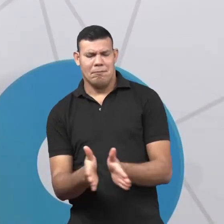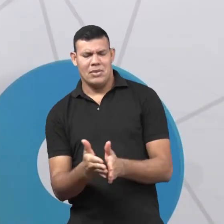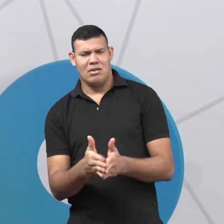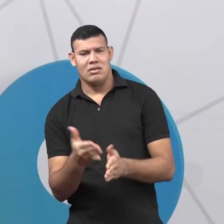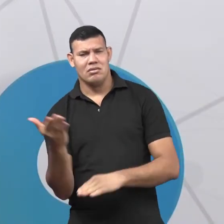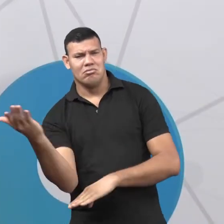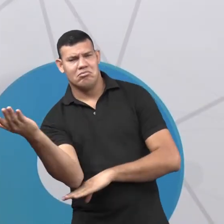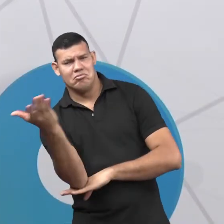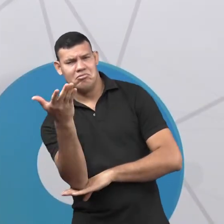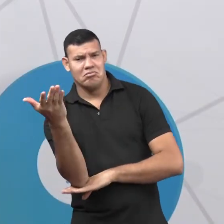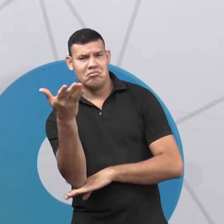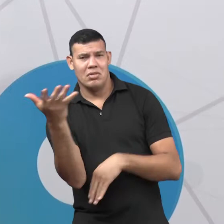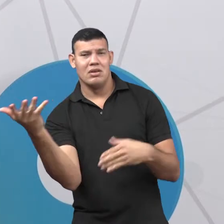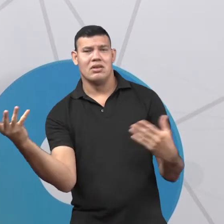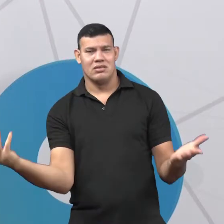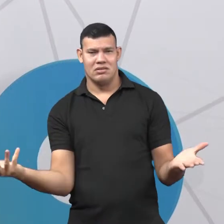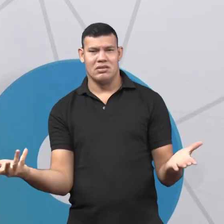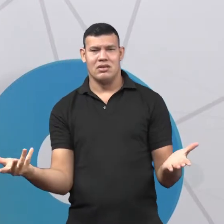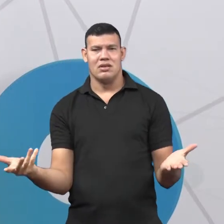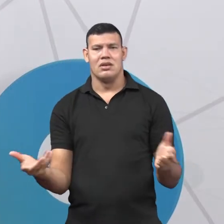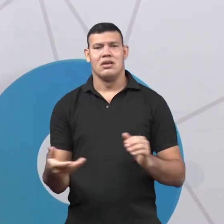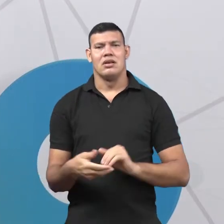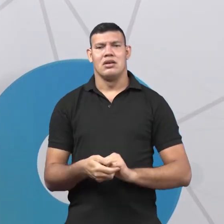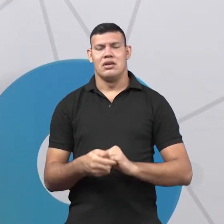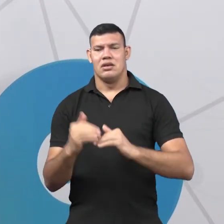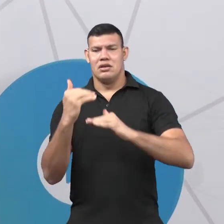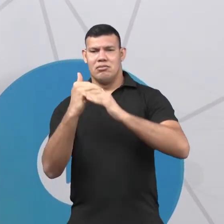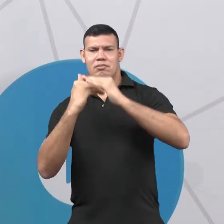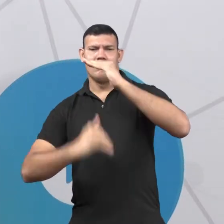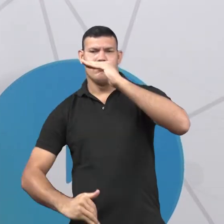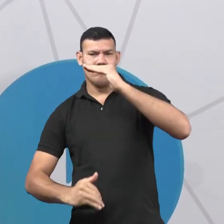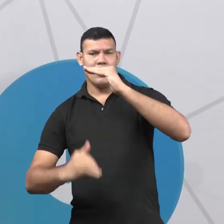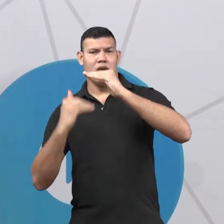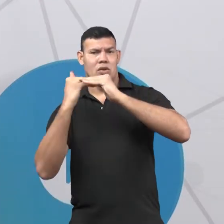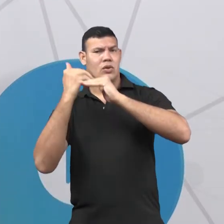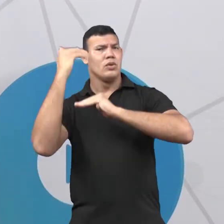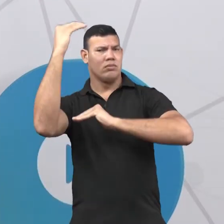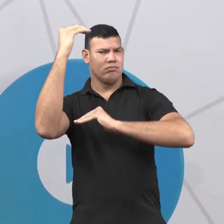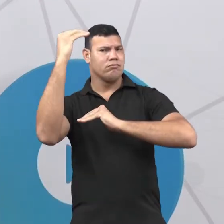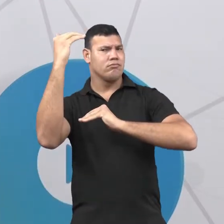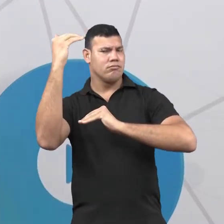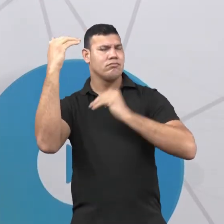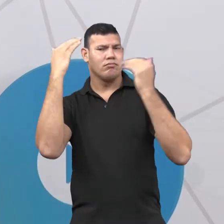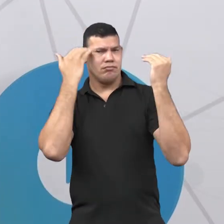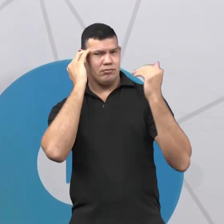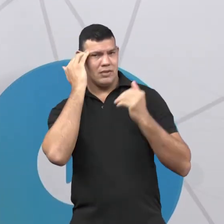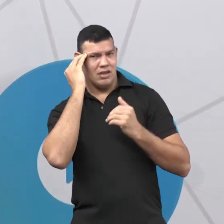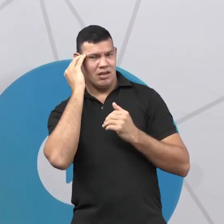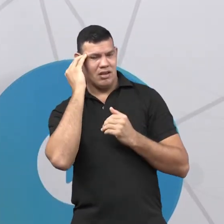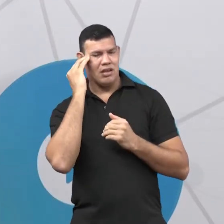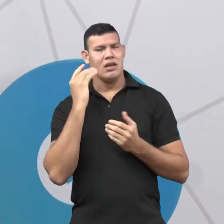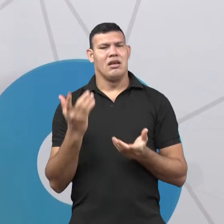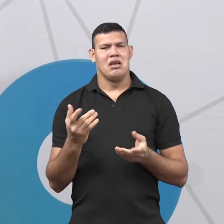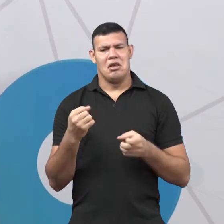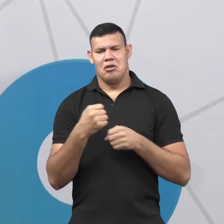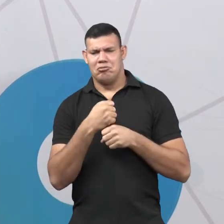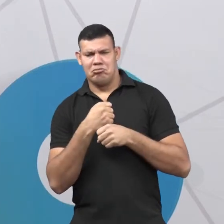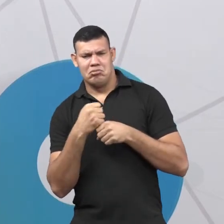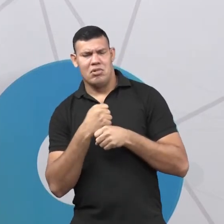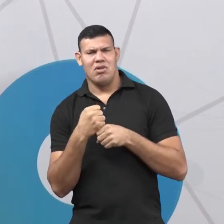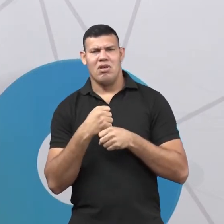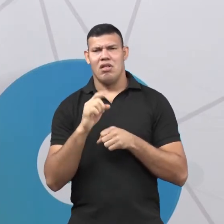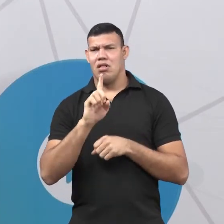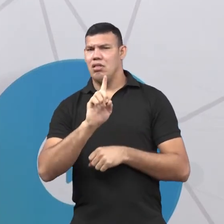baixa. Essa divisão linguística foi importante, certo? Porém, ela não durou para sempre. Houve uma época em que o inglês conseguiu